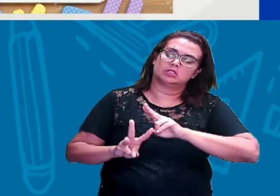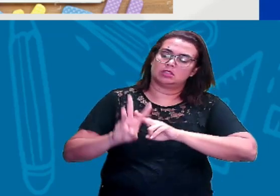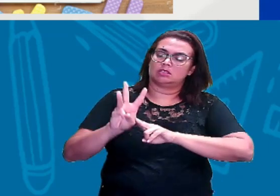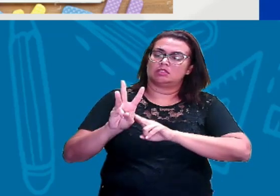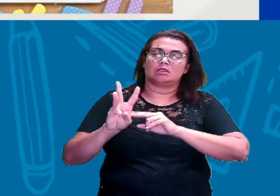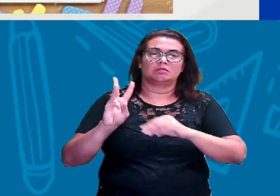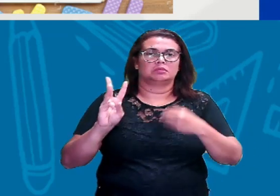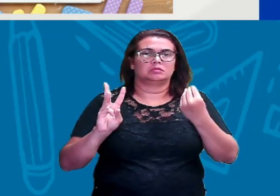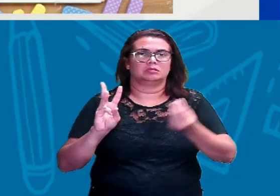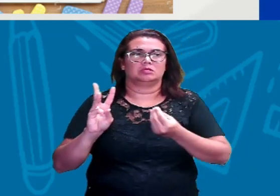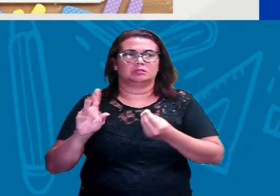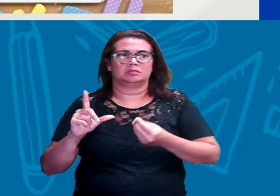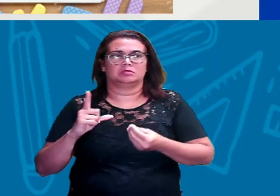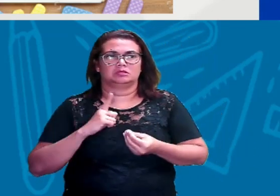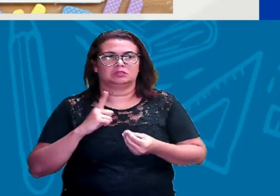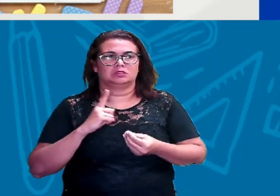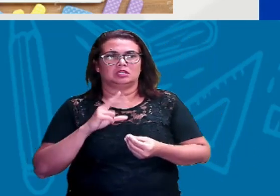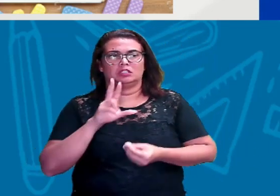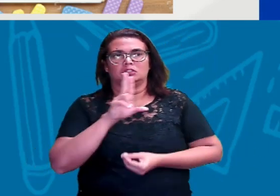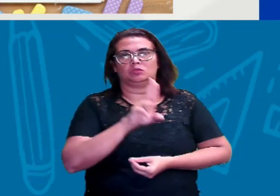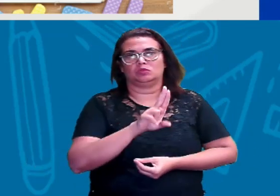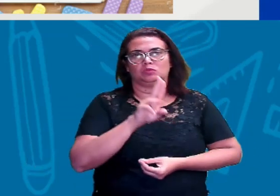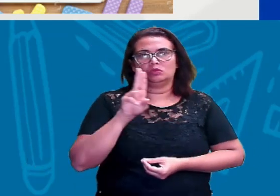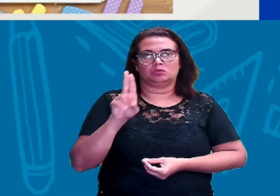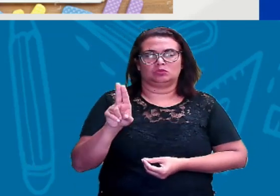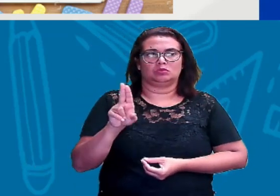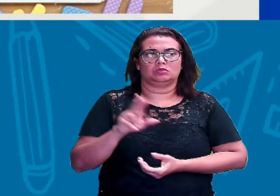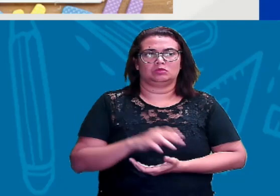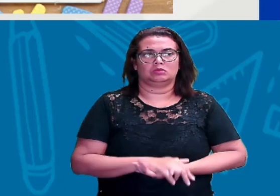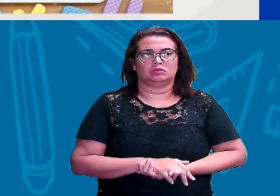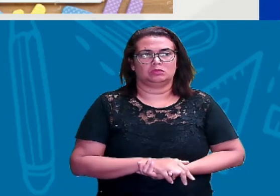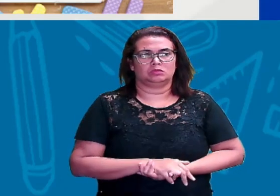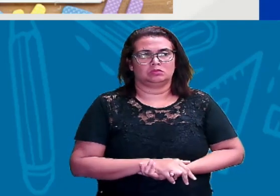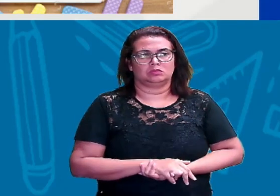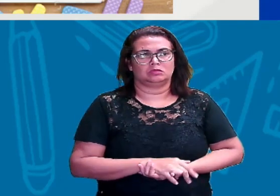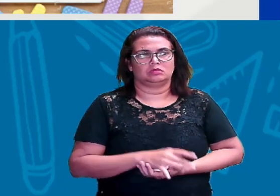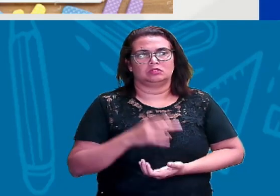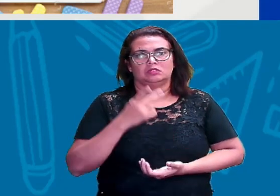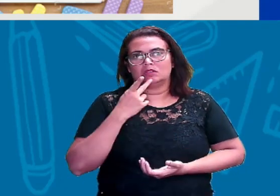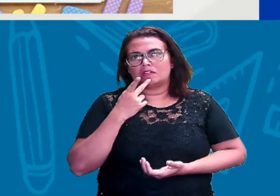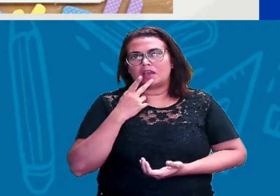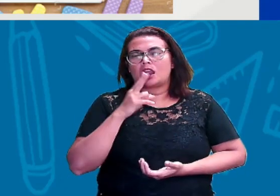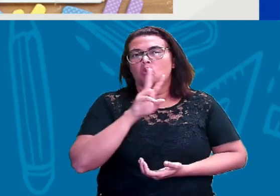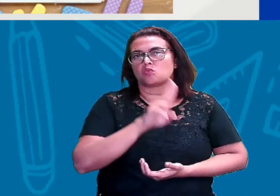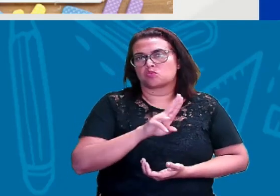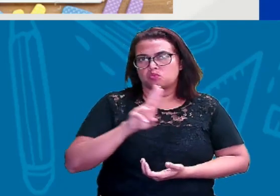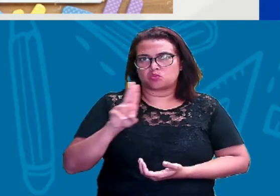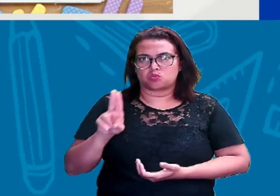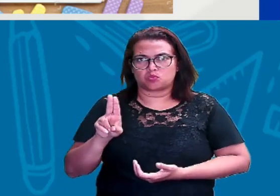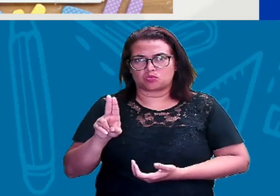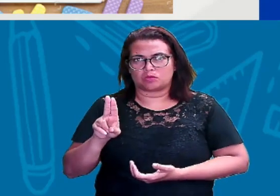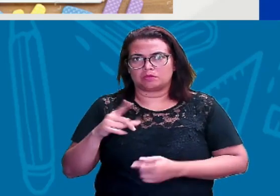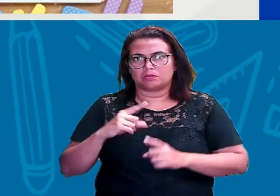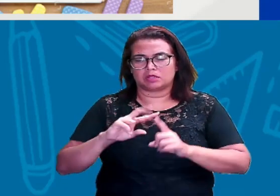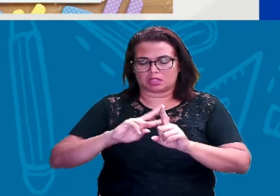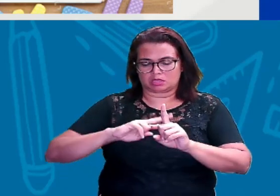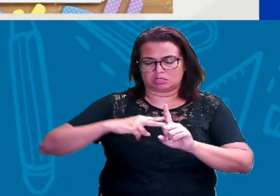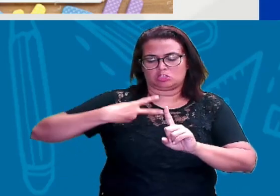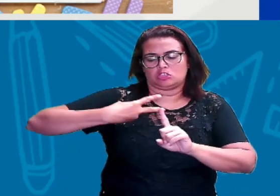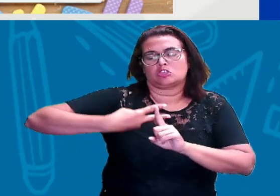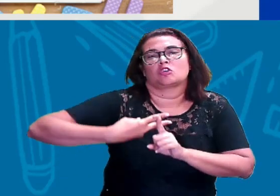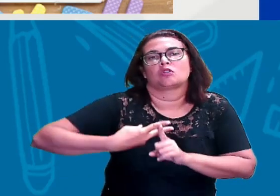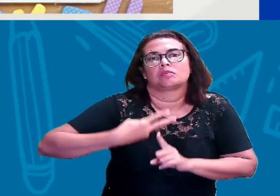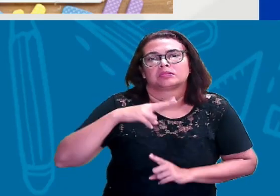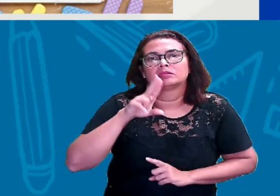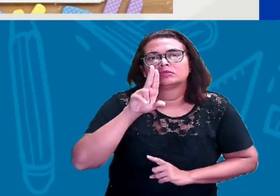representado pelas duas letras U. Por isso que o som é WU. Porque dá a ideia do dobro da letra